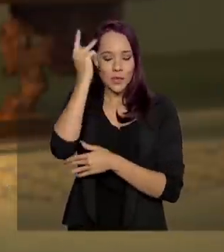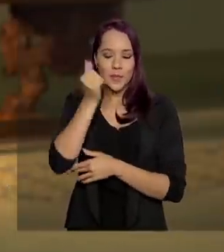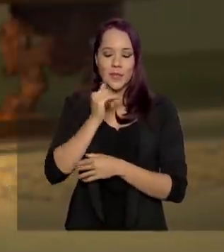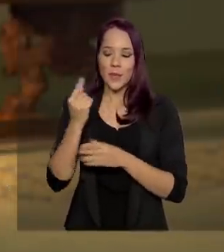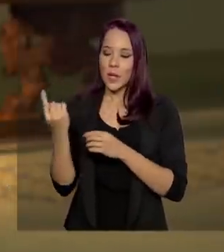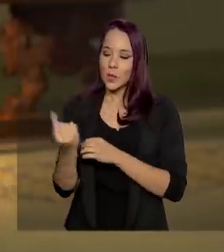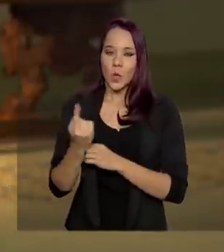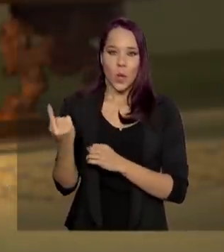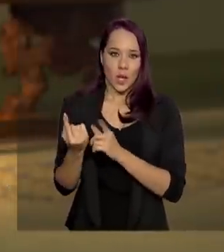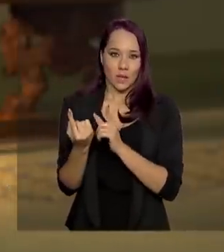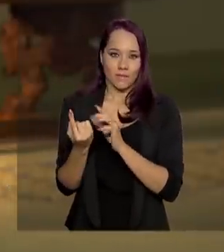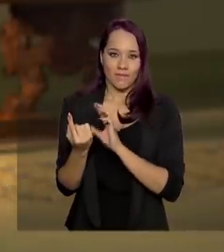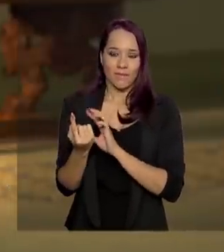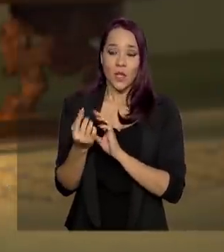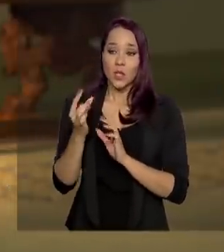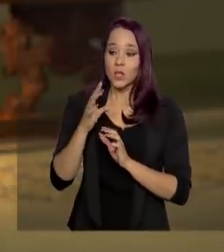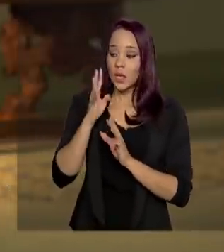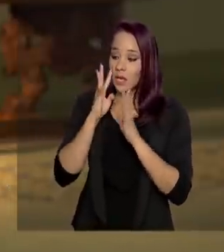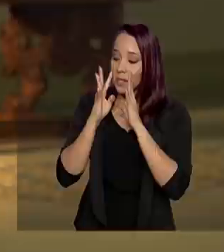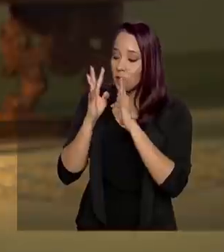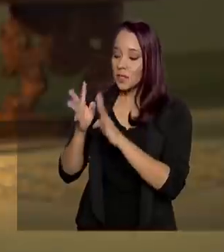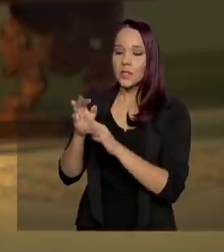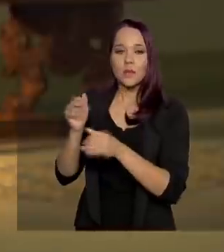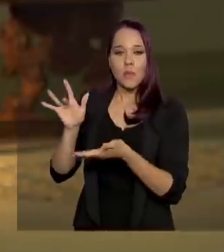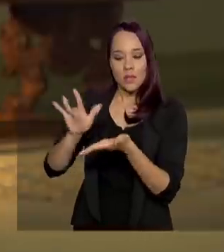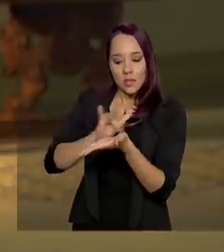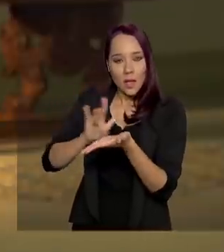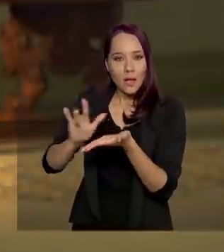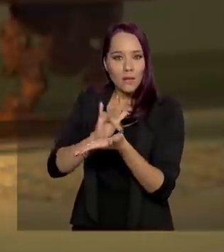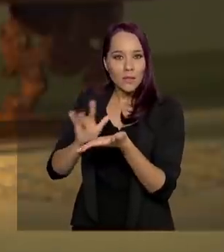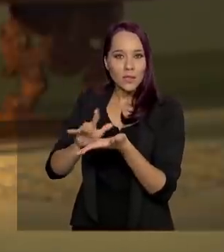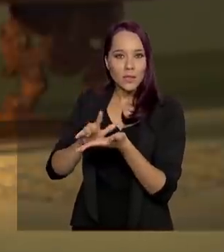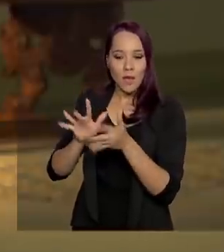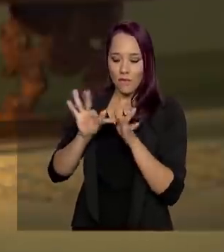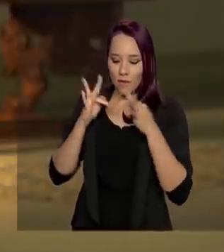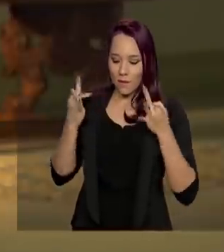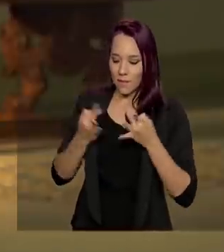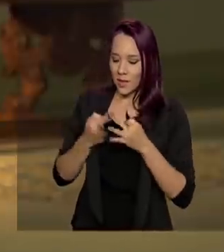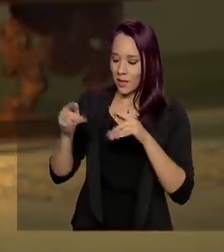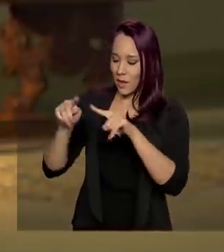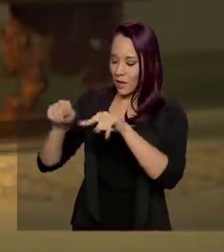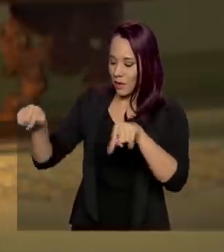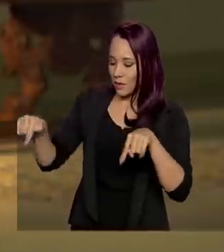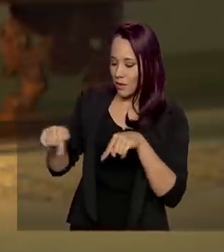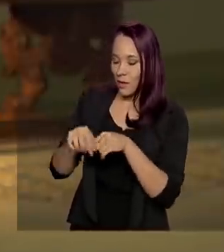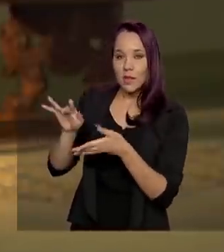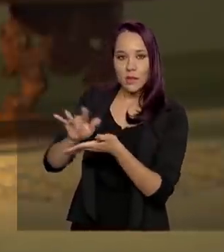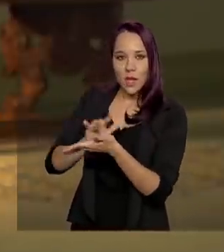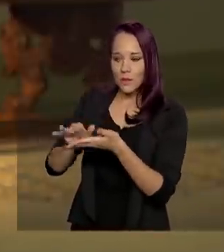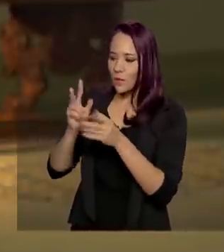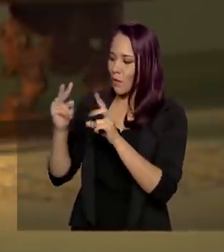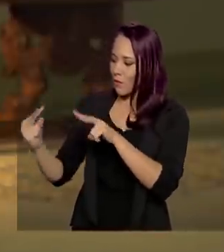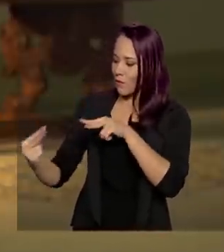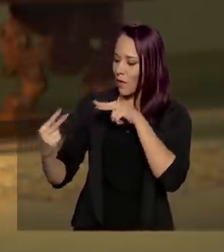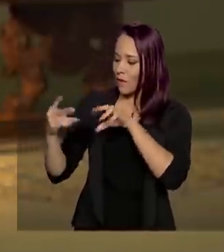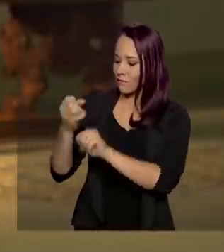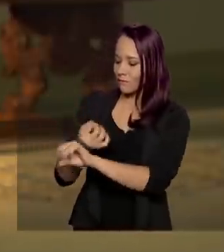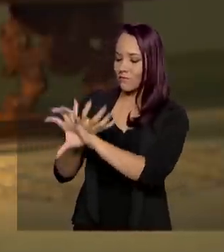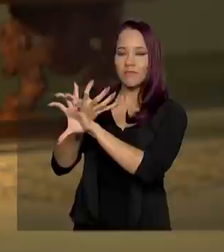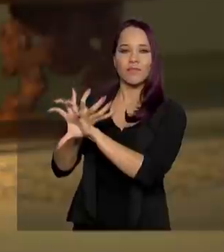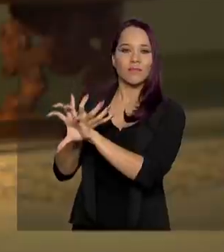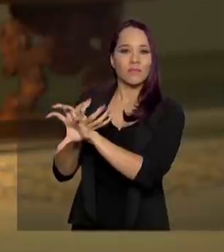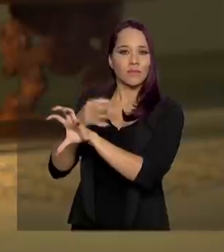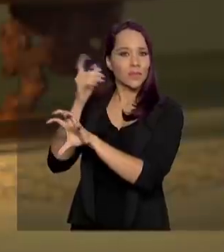isolada, mas as pessoas são atendidas via tablet. Então, a família vai a um espaço, lá tem um tablet, ela pode ver a pessoa que está internada.